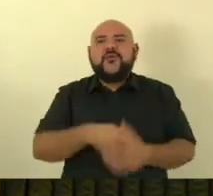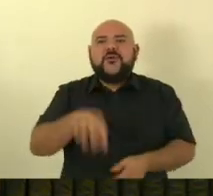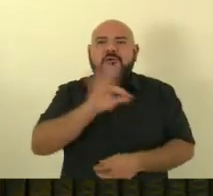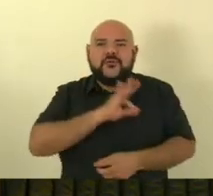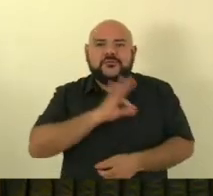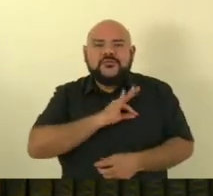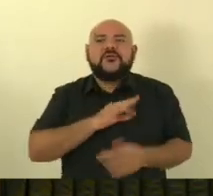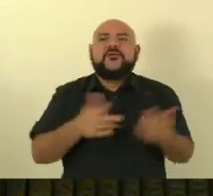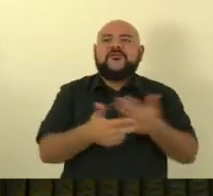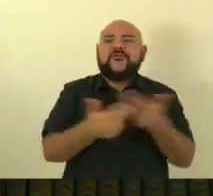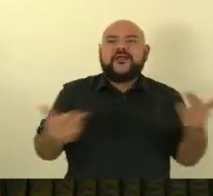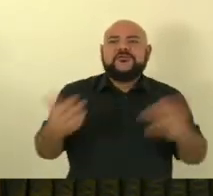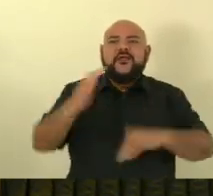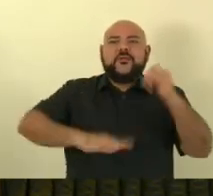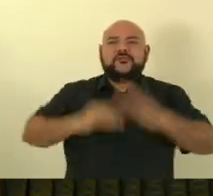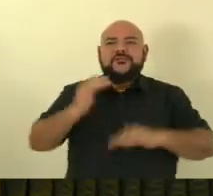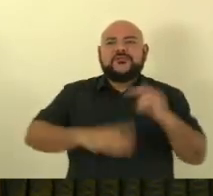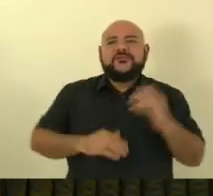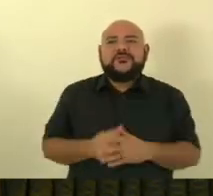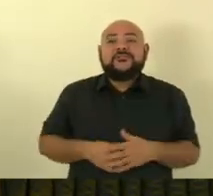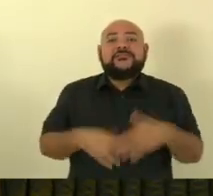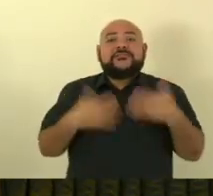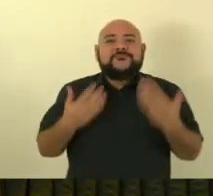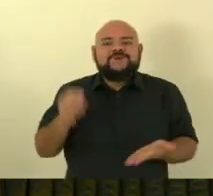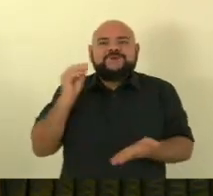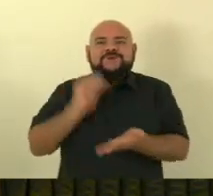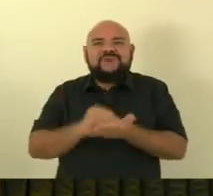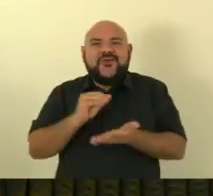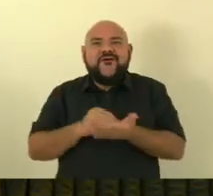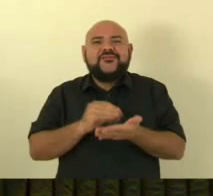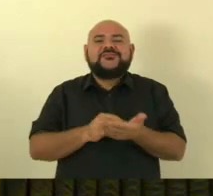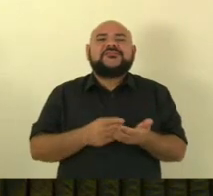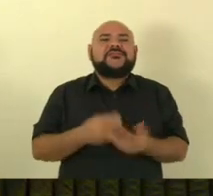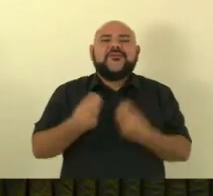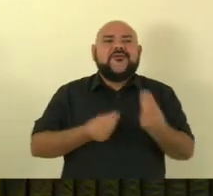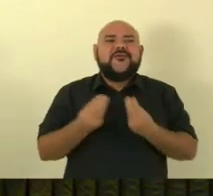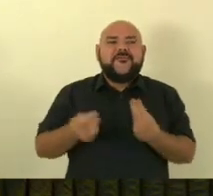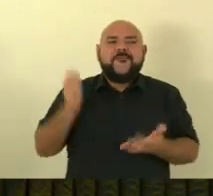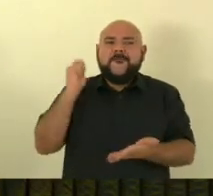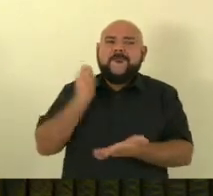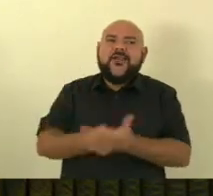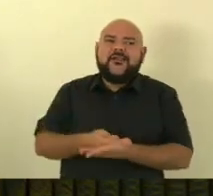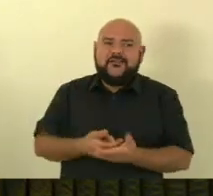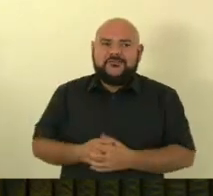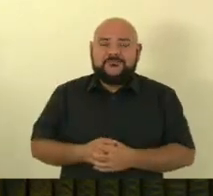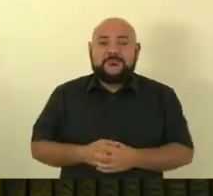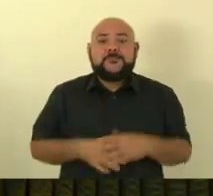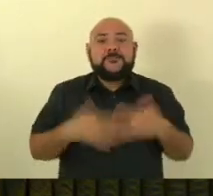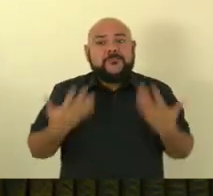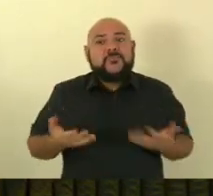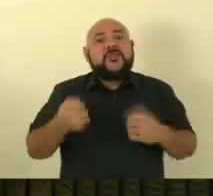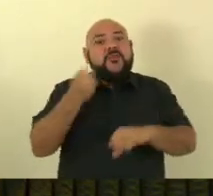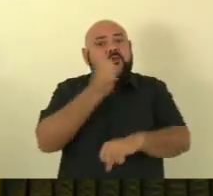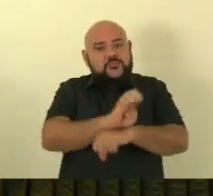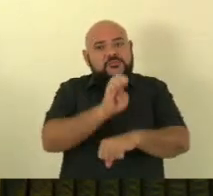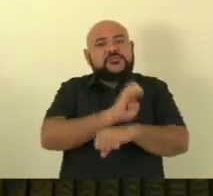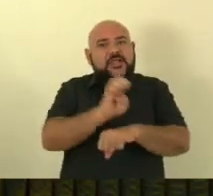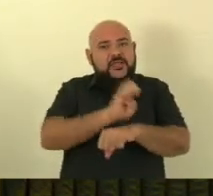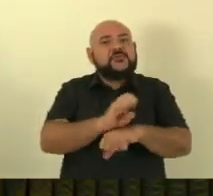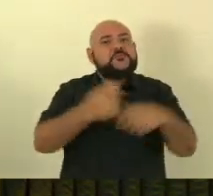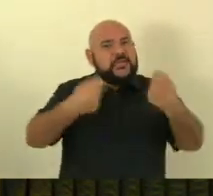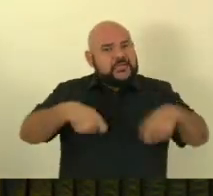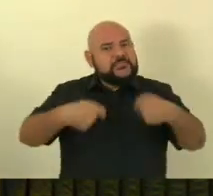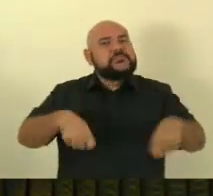momento nós não temos o posicionamento acerca do pagamento efetivo da dívida então o estado deve sim a